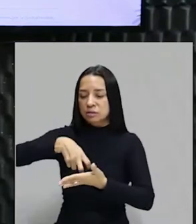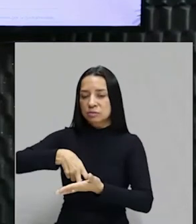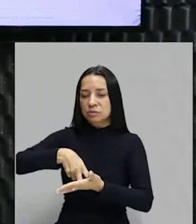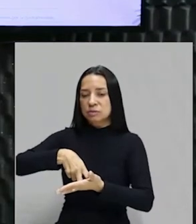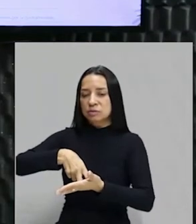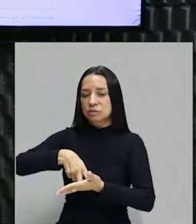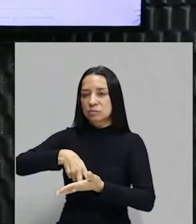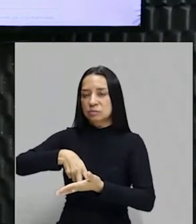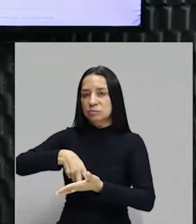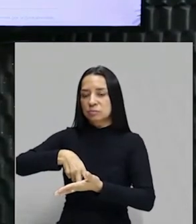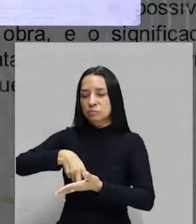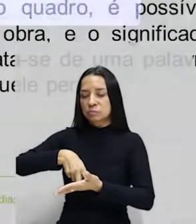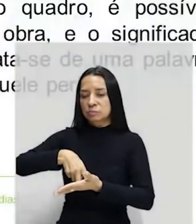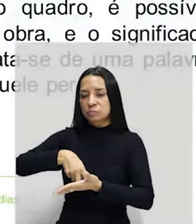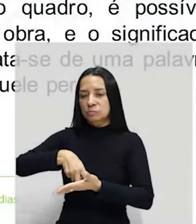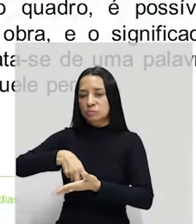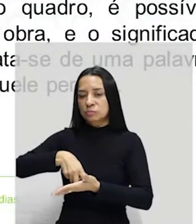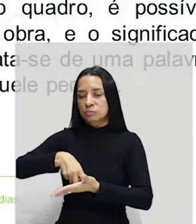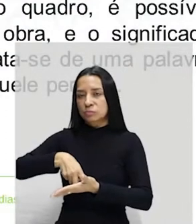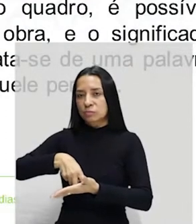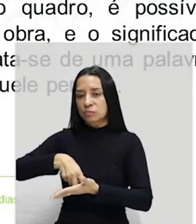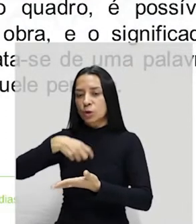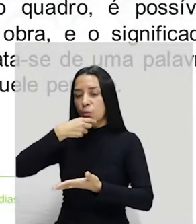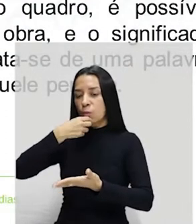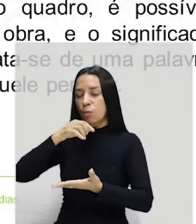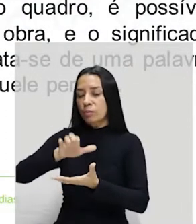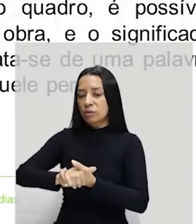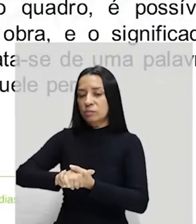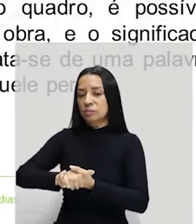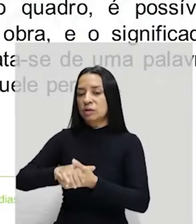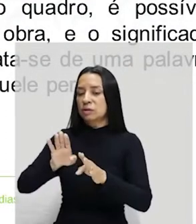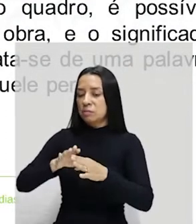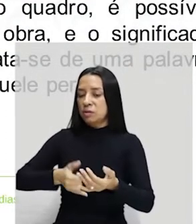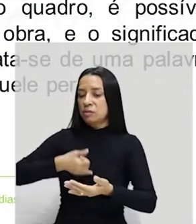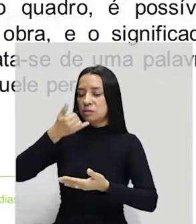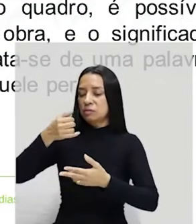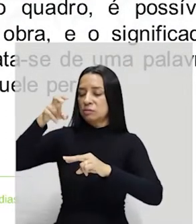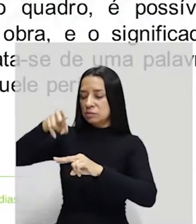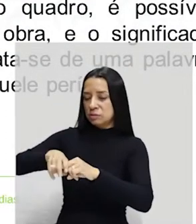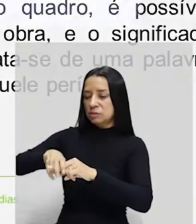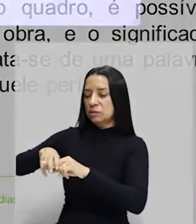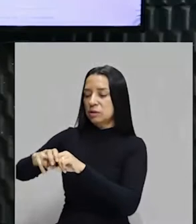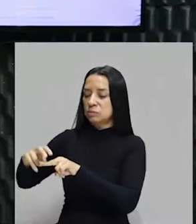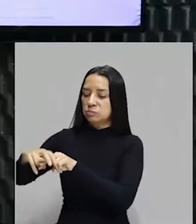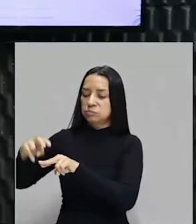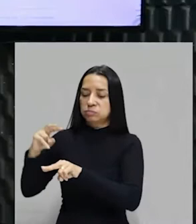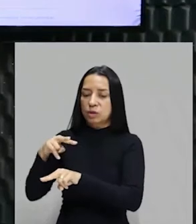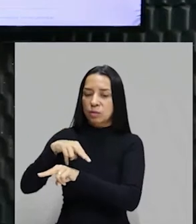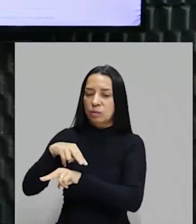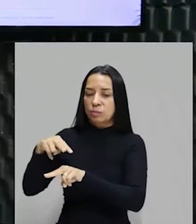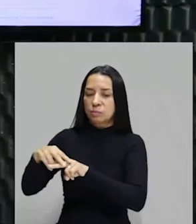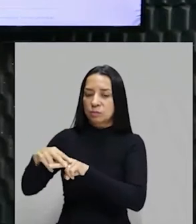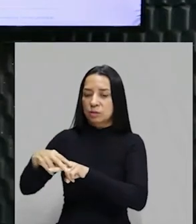apoiada no sofá. O distinto marido dela, também muito elegante, está sentado acima dela, no alto,